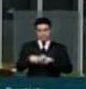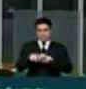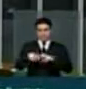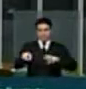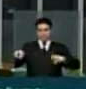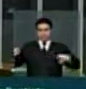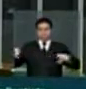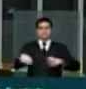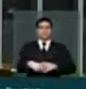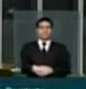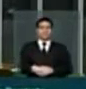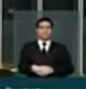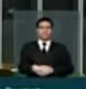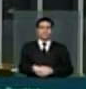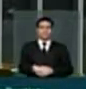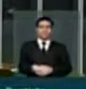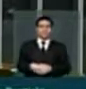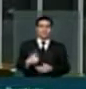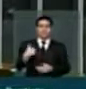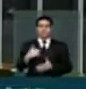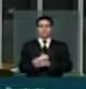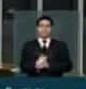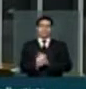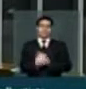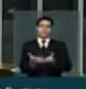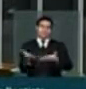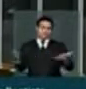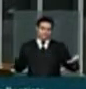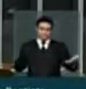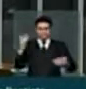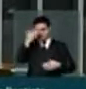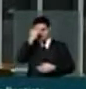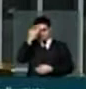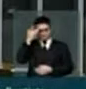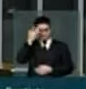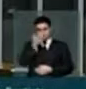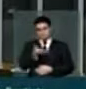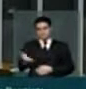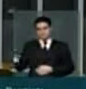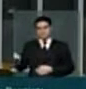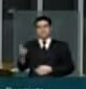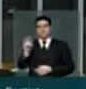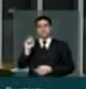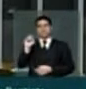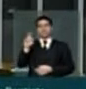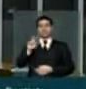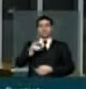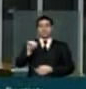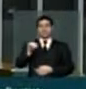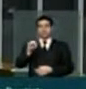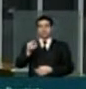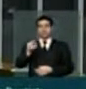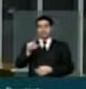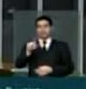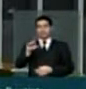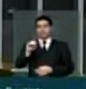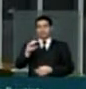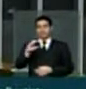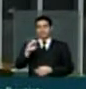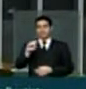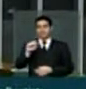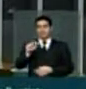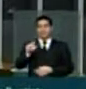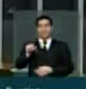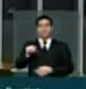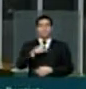no qual eu saúdo a mesa, na pessoa do doutor Júlio César, presidente do